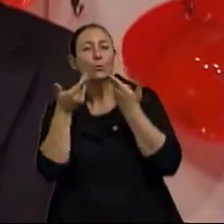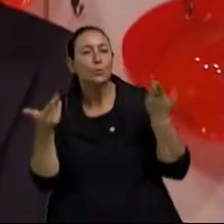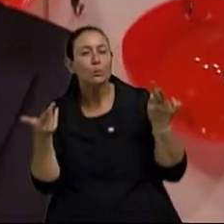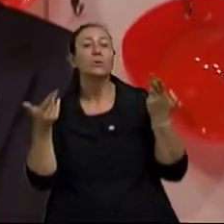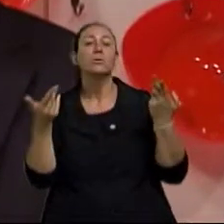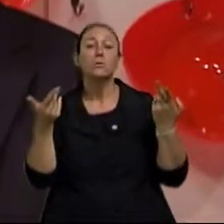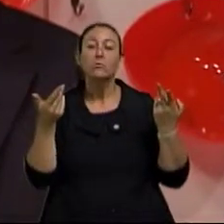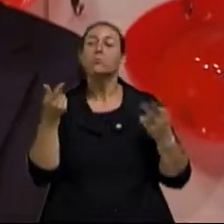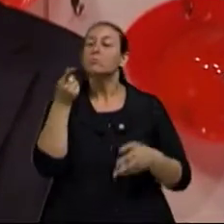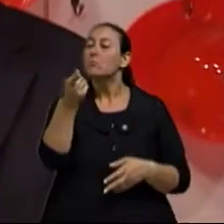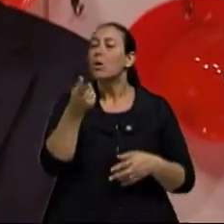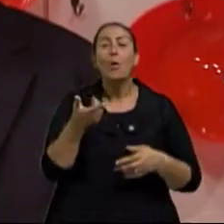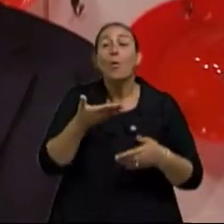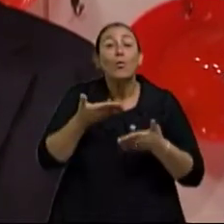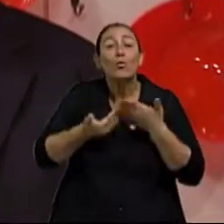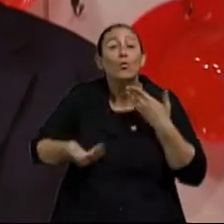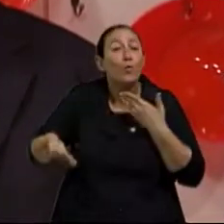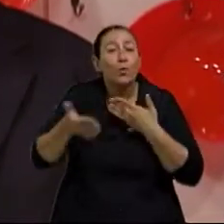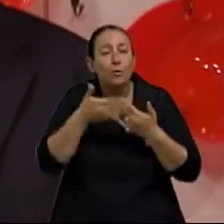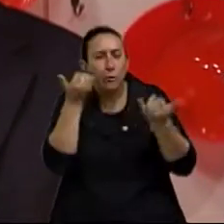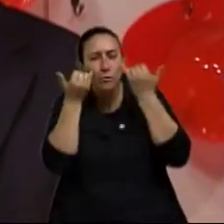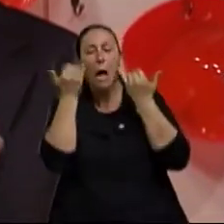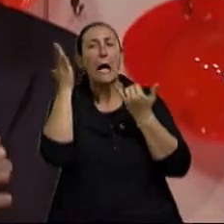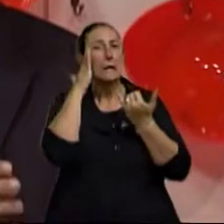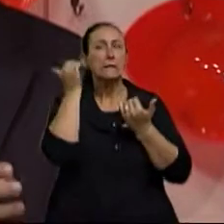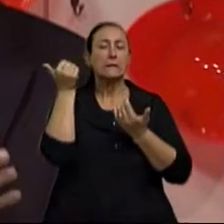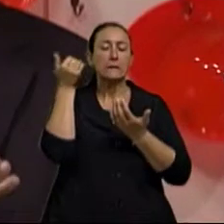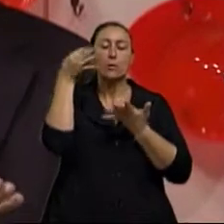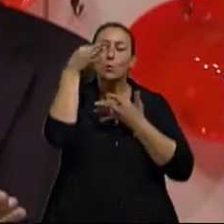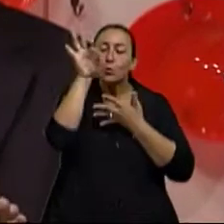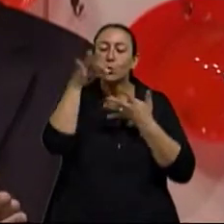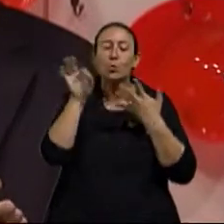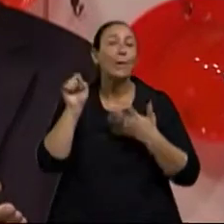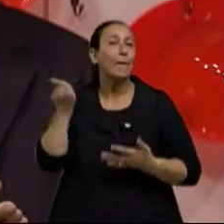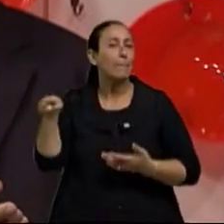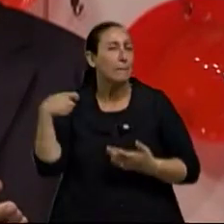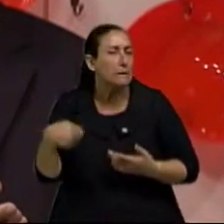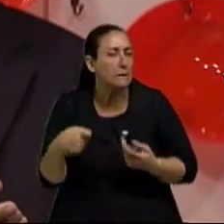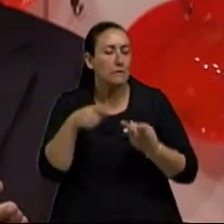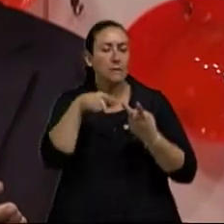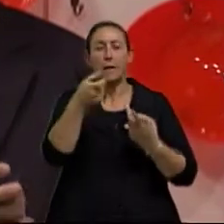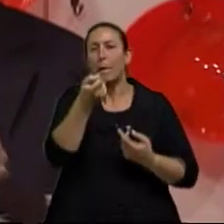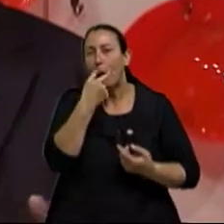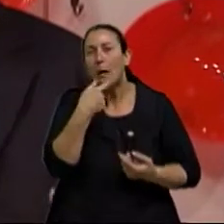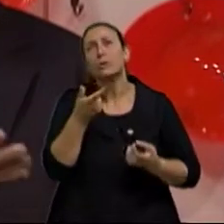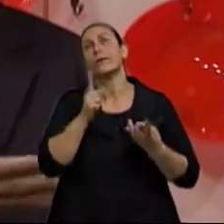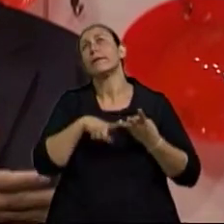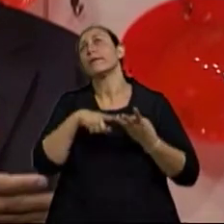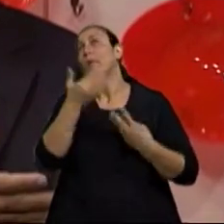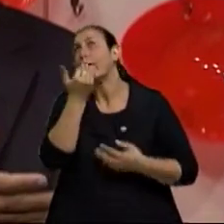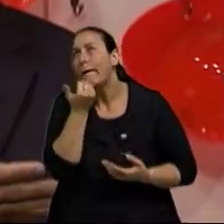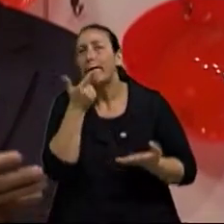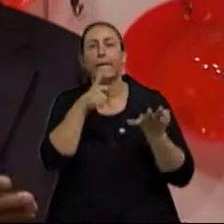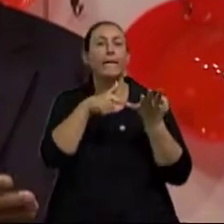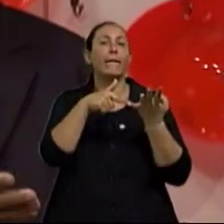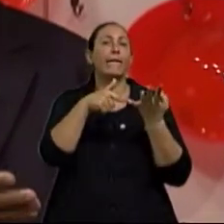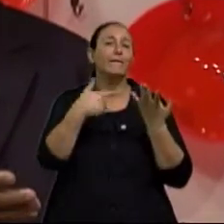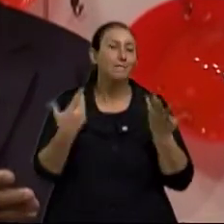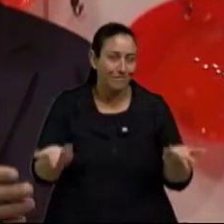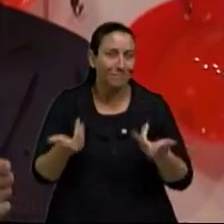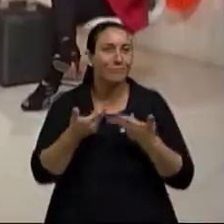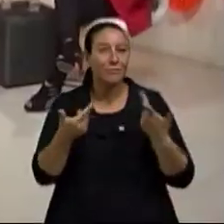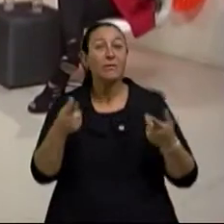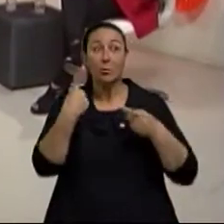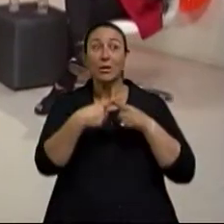de prover todas as informações necessárias para o adequado diagnóstico e para o adequado tratamento, né? Por exemplo, em pessoas que têm